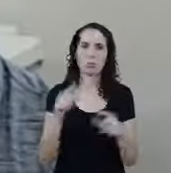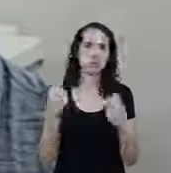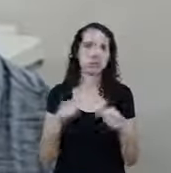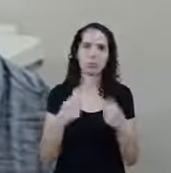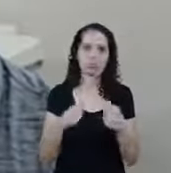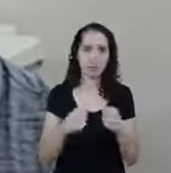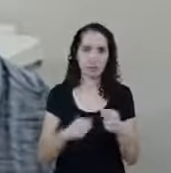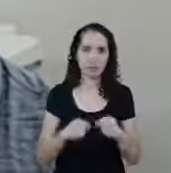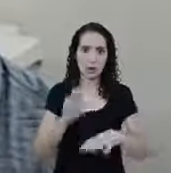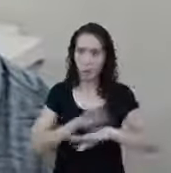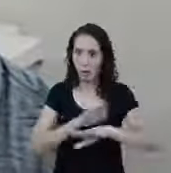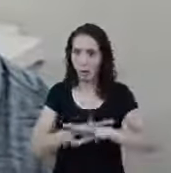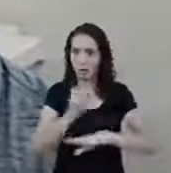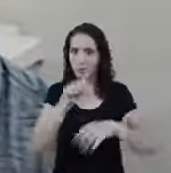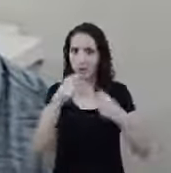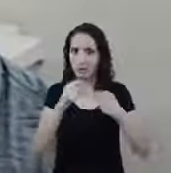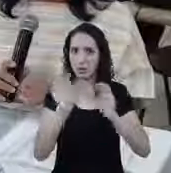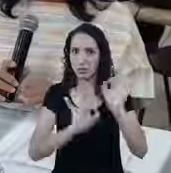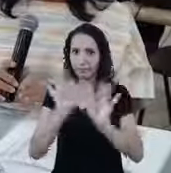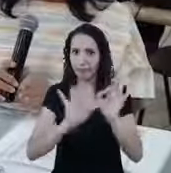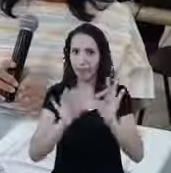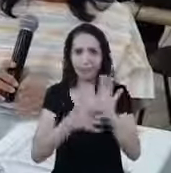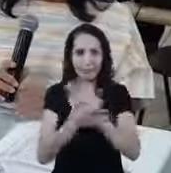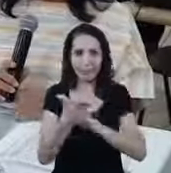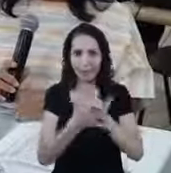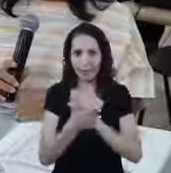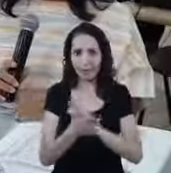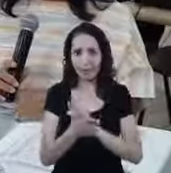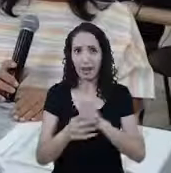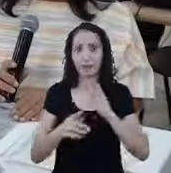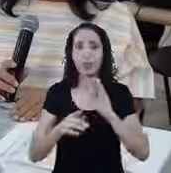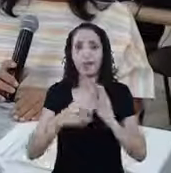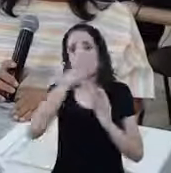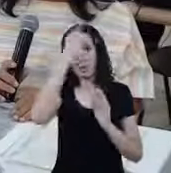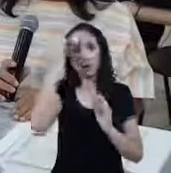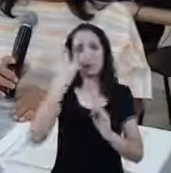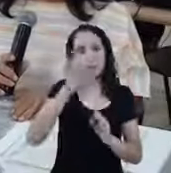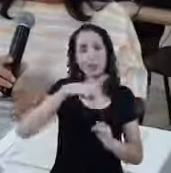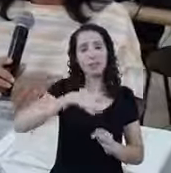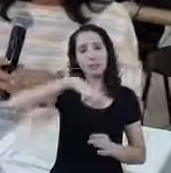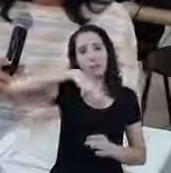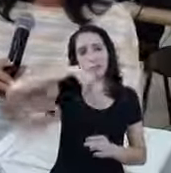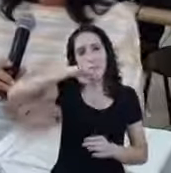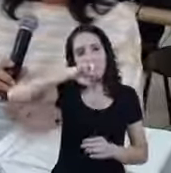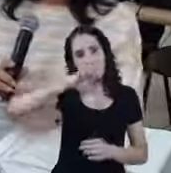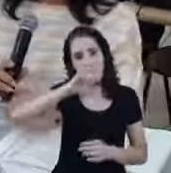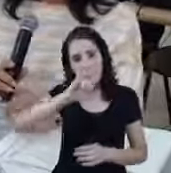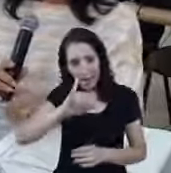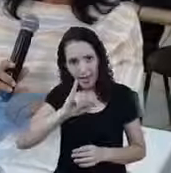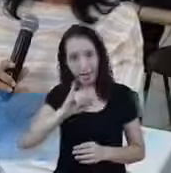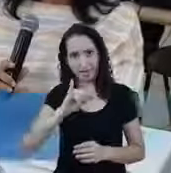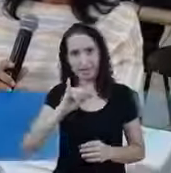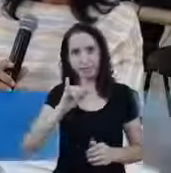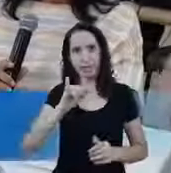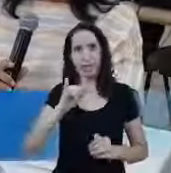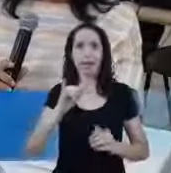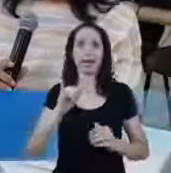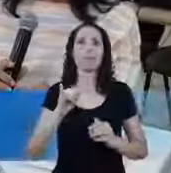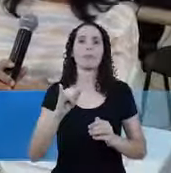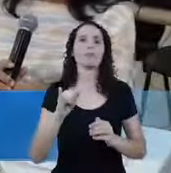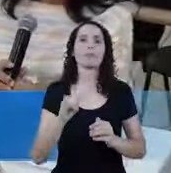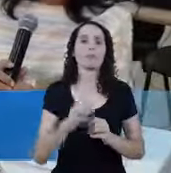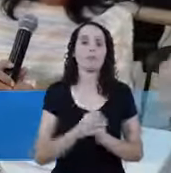entendi No momento não Veja bem Esse auxílio emergencial Ele é uma É uma tomada de decisão Do governo